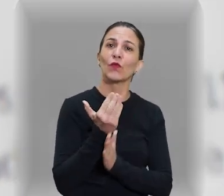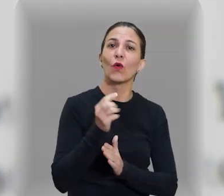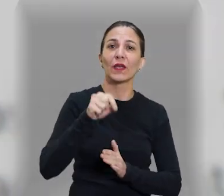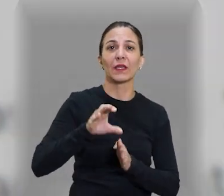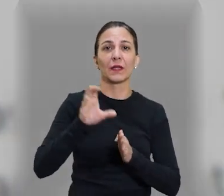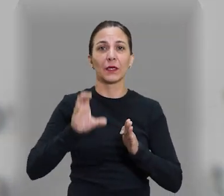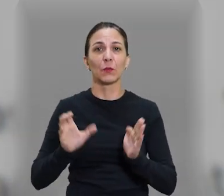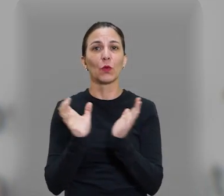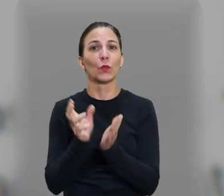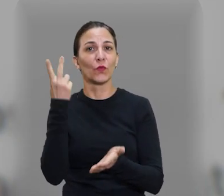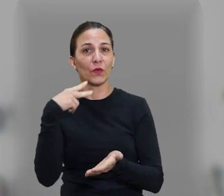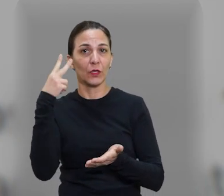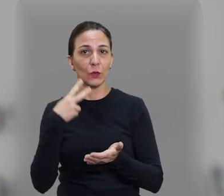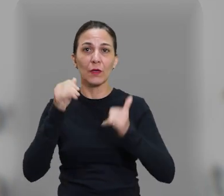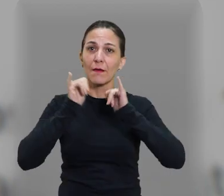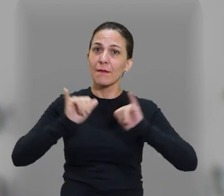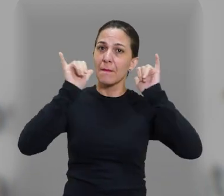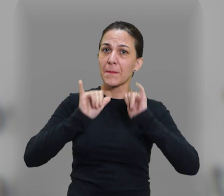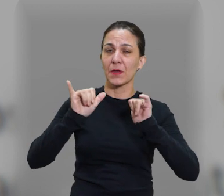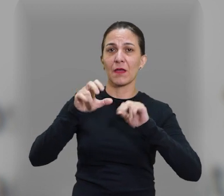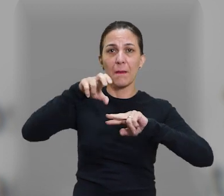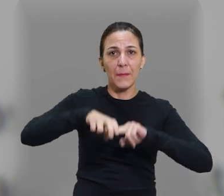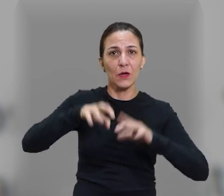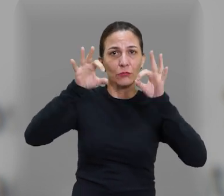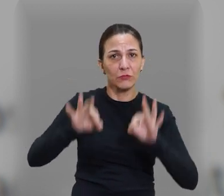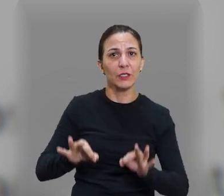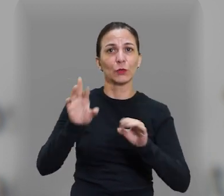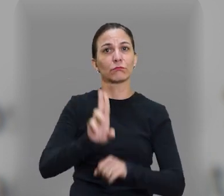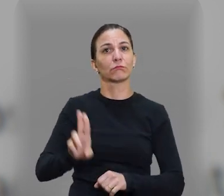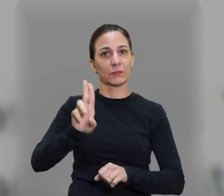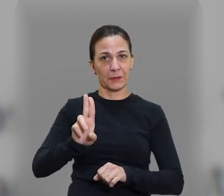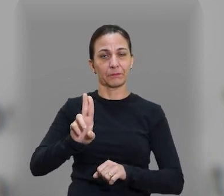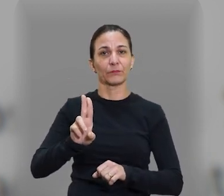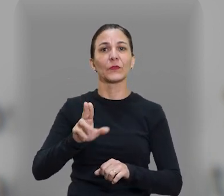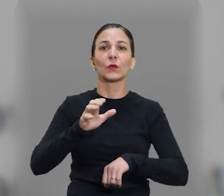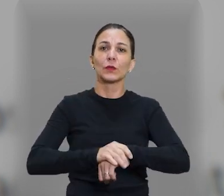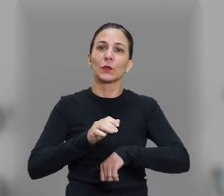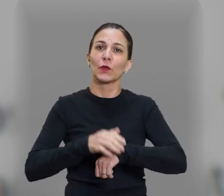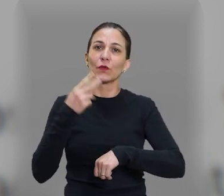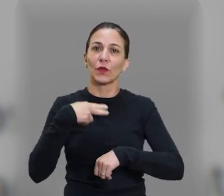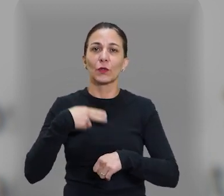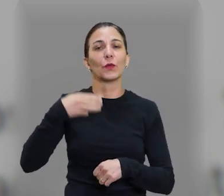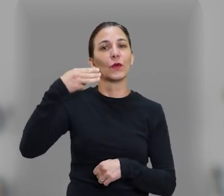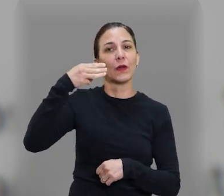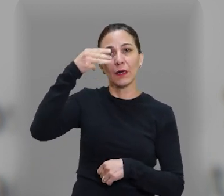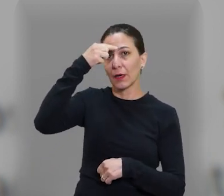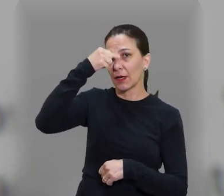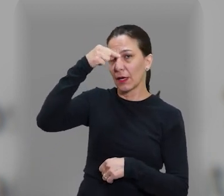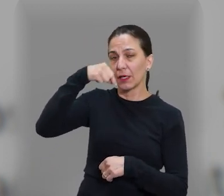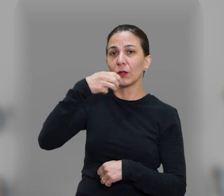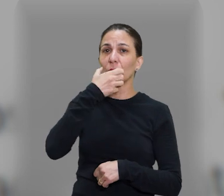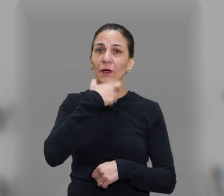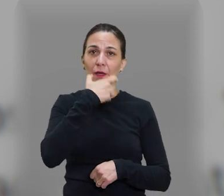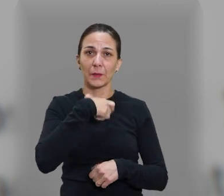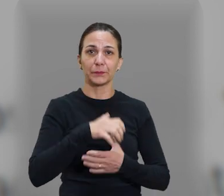aprovada pela Câmara Municipal a criação da campanha Respeite o Espaço das Outras Pessoas, de autoria dos vereadores Marcos